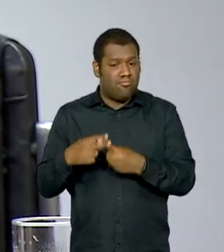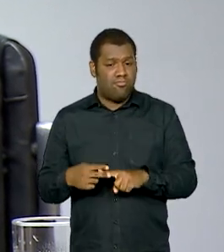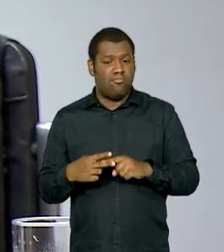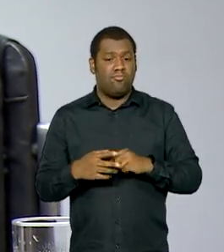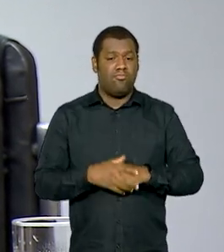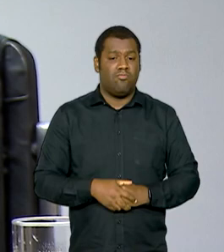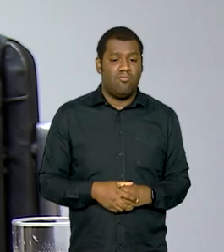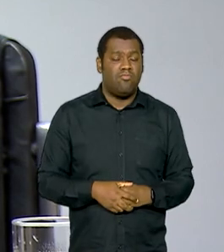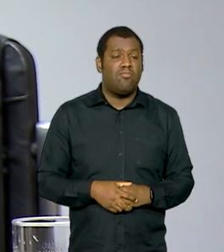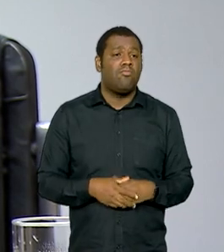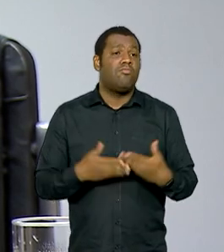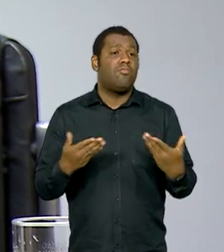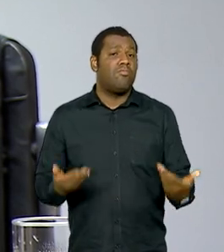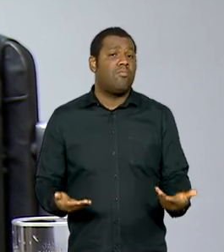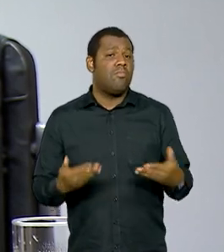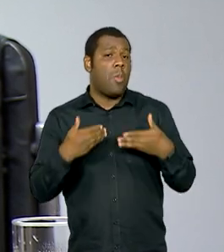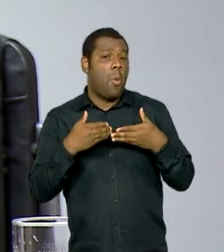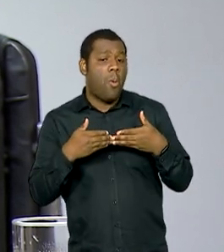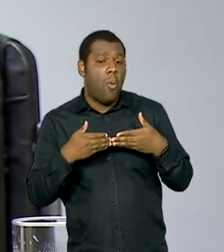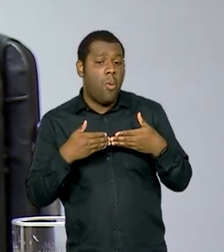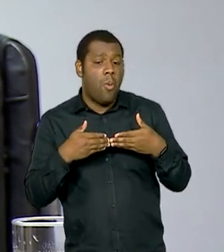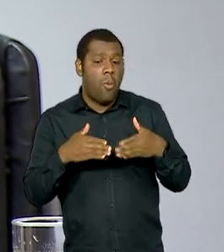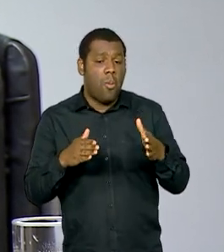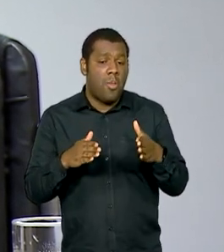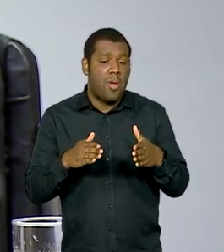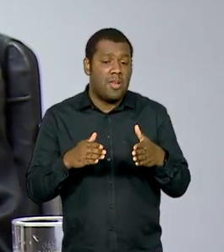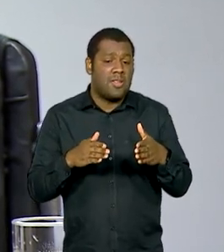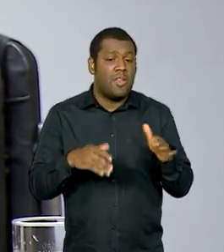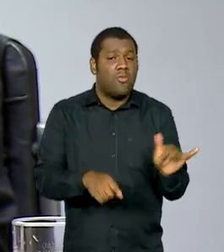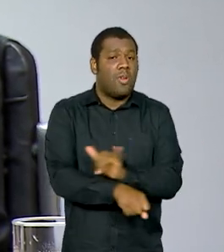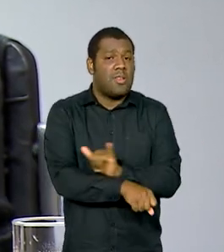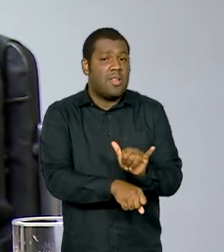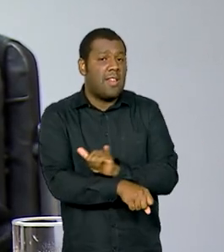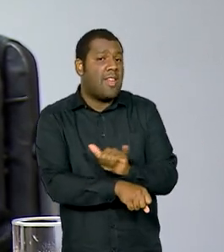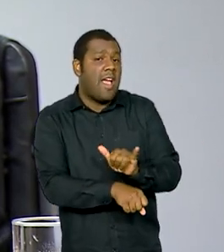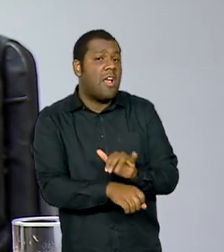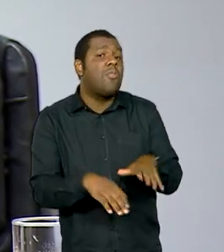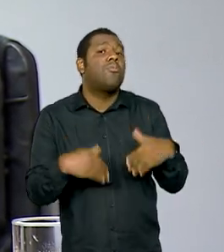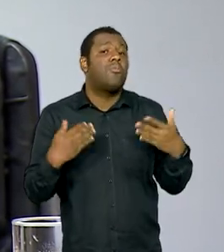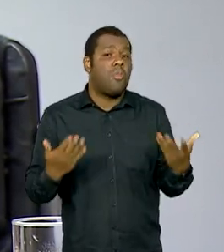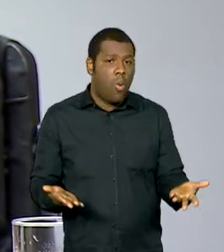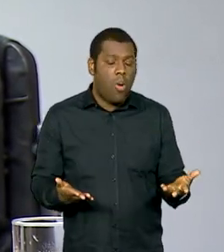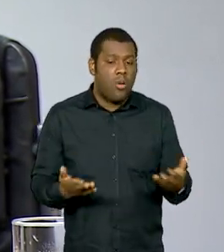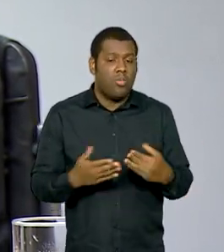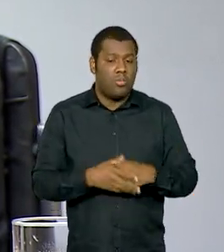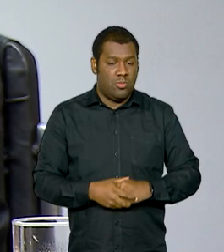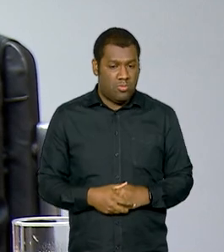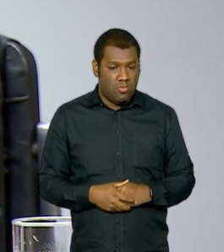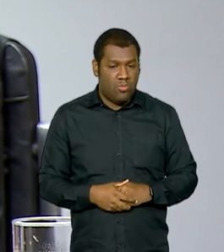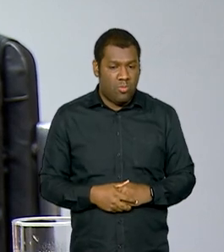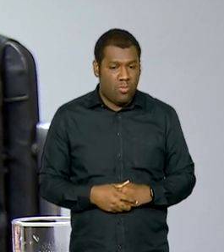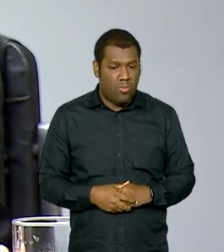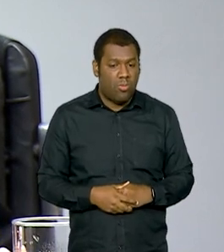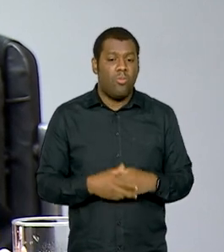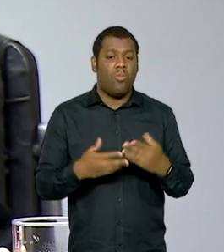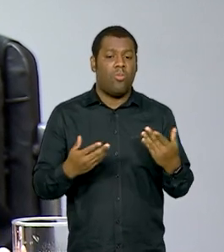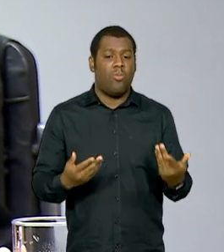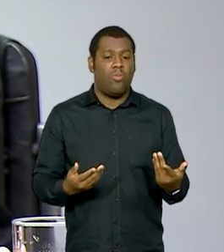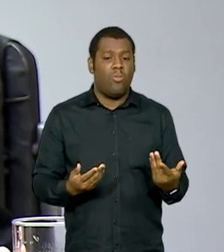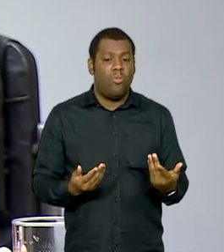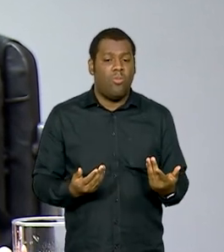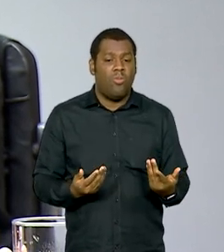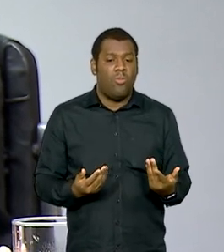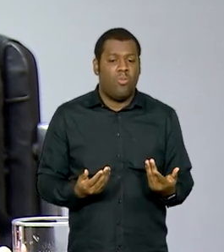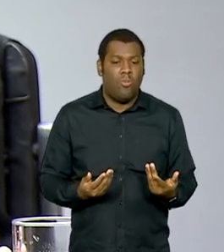quando que se espera o efeito dessa ou daquela medida. Tudo isso daí tem que ser levado em conta na hora de eu olhar